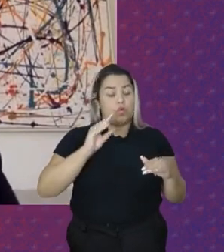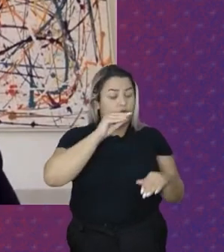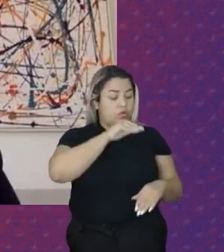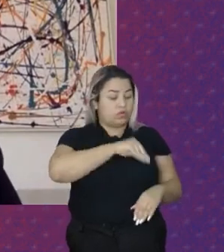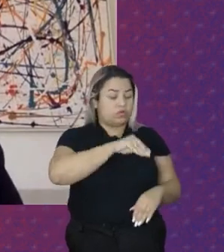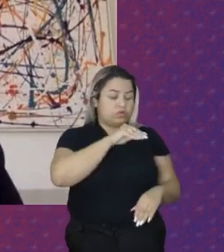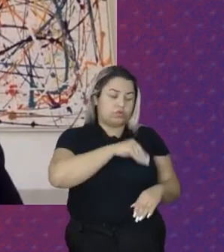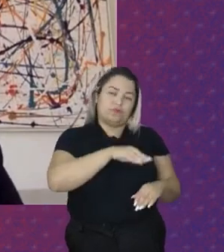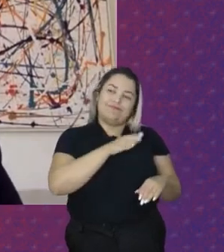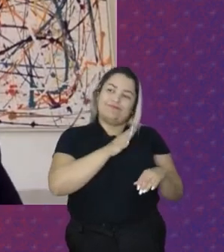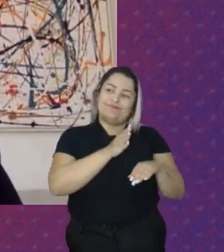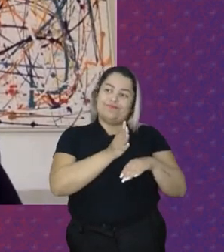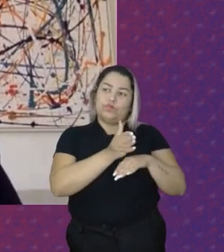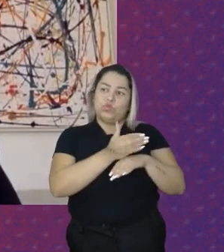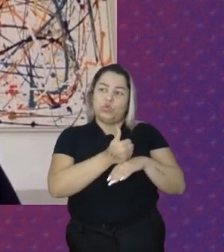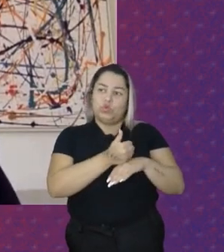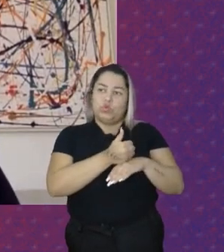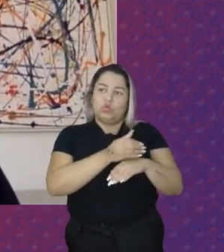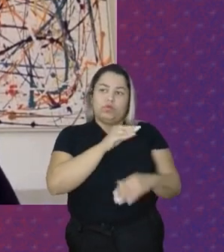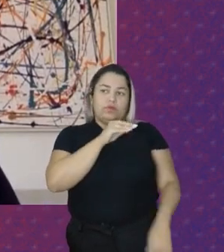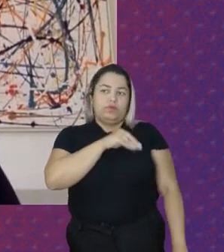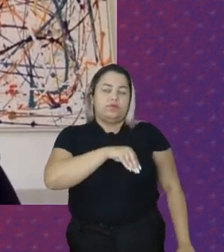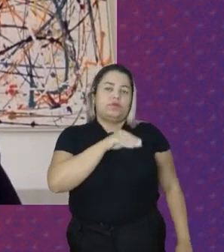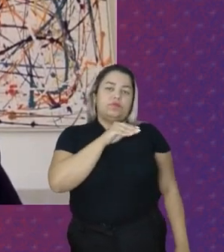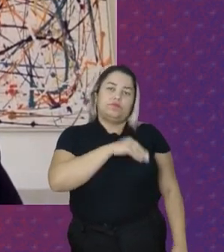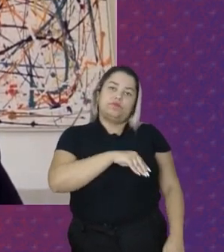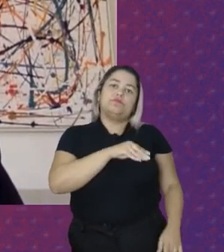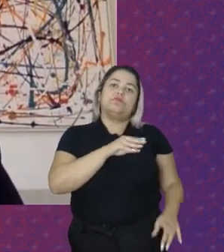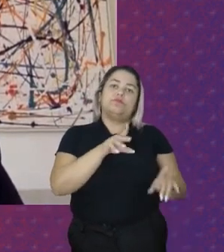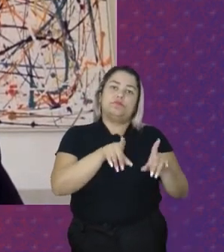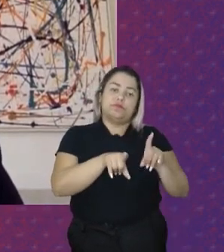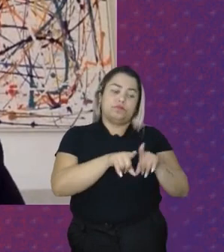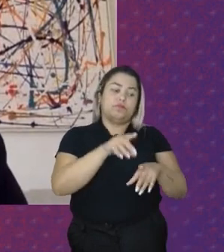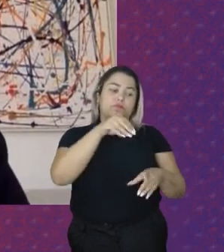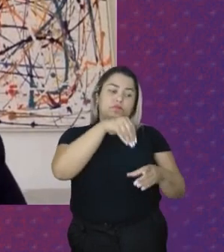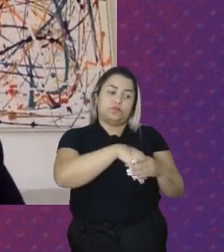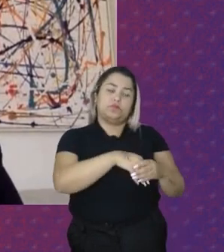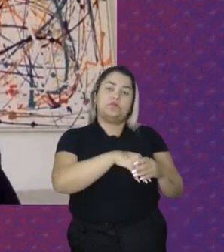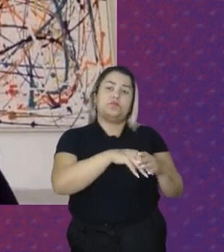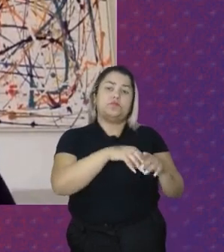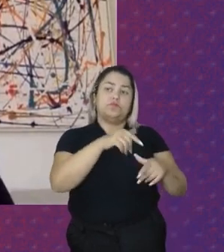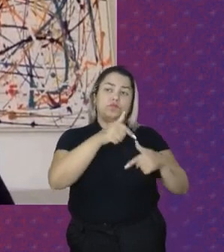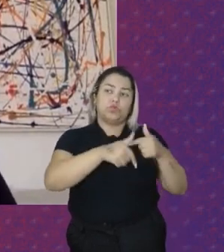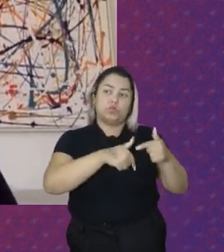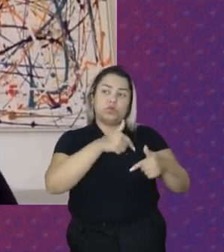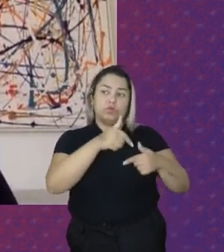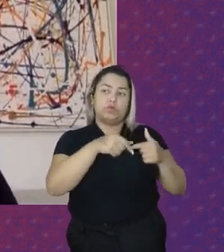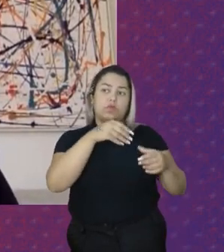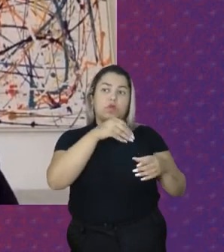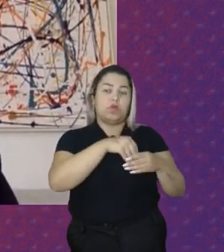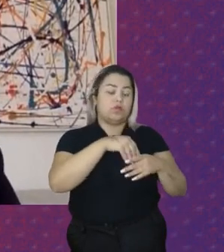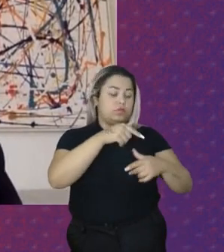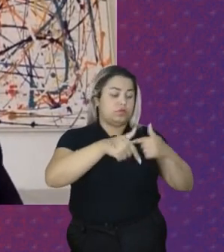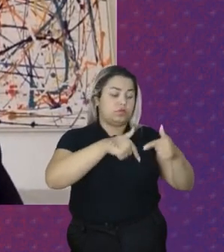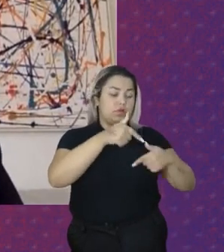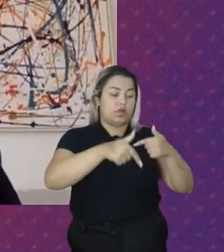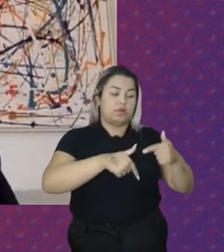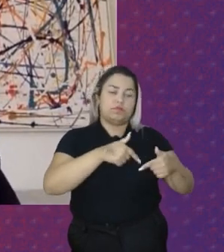metade Do salário Médio Vigente No mercado De trabalho O trabalho O doméstico